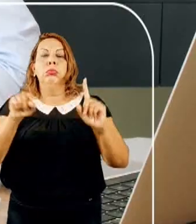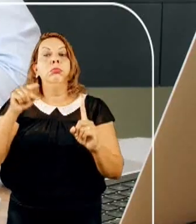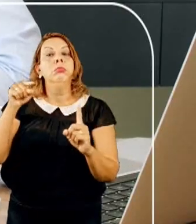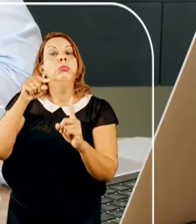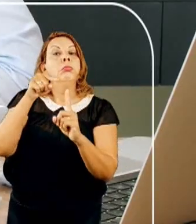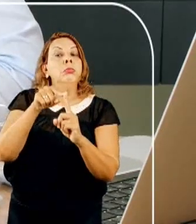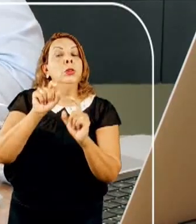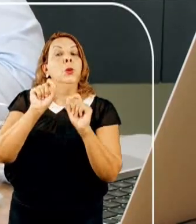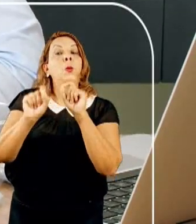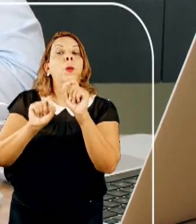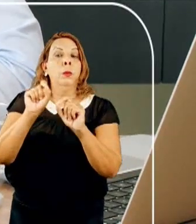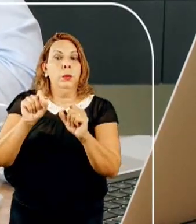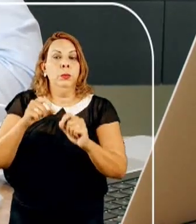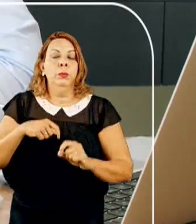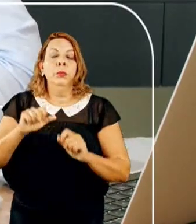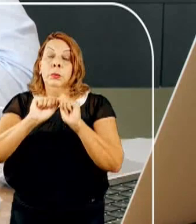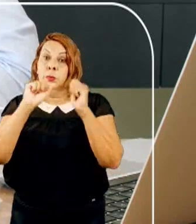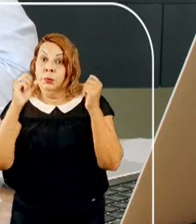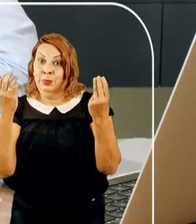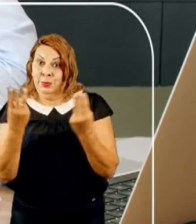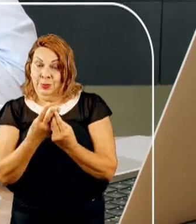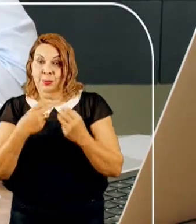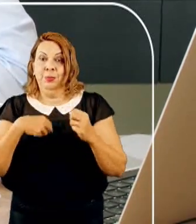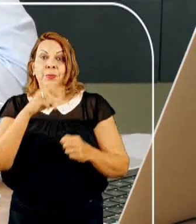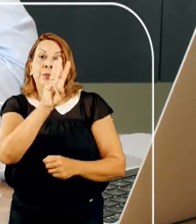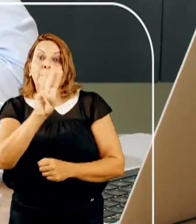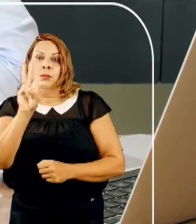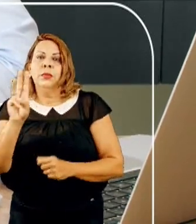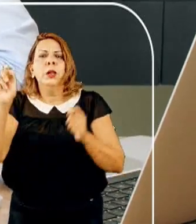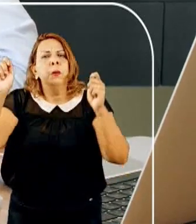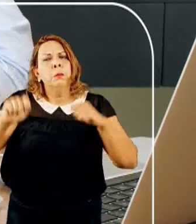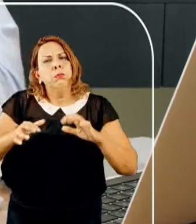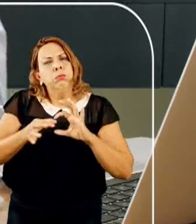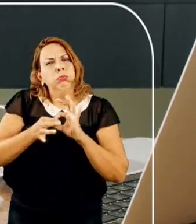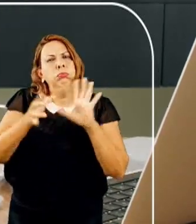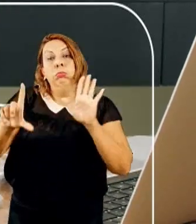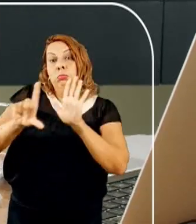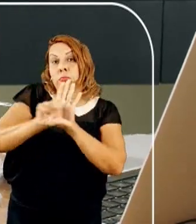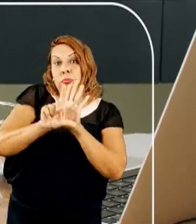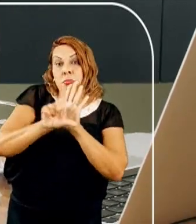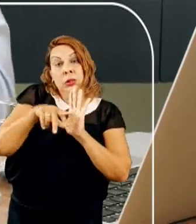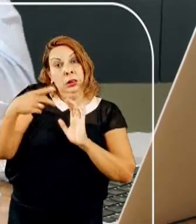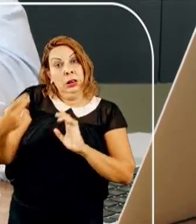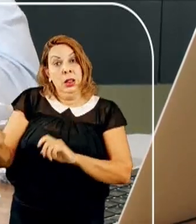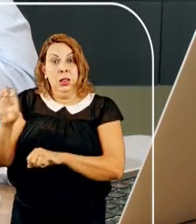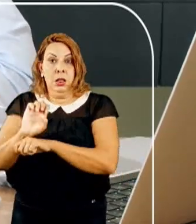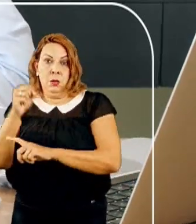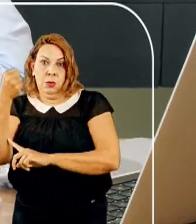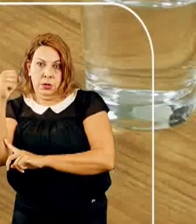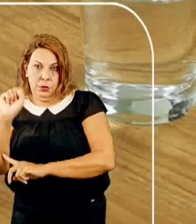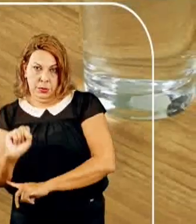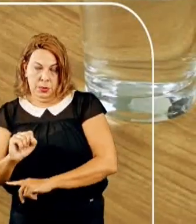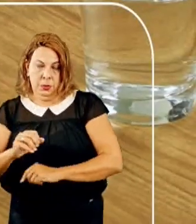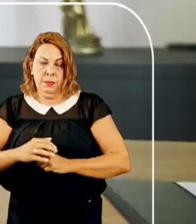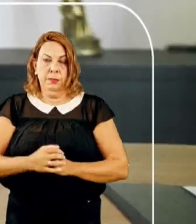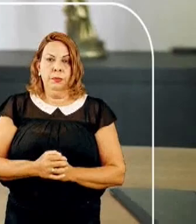Com o objetivo de atender os cidadãos, o Alesi Leges possui um portal que disponibiliza a legislação estadual.